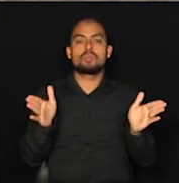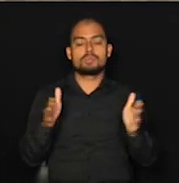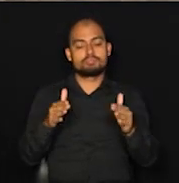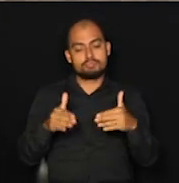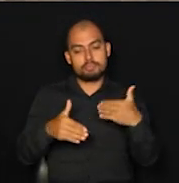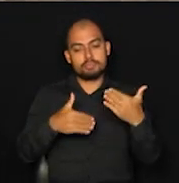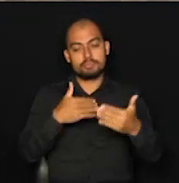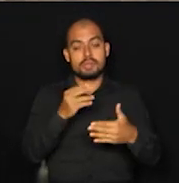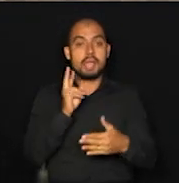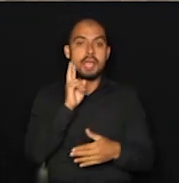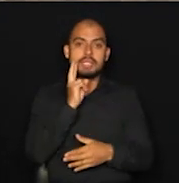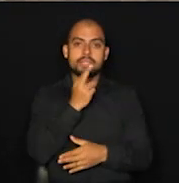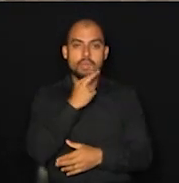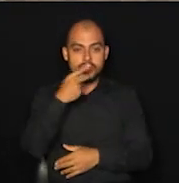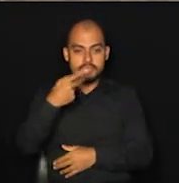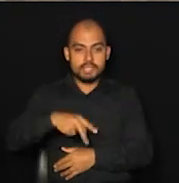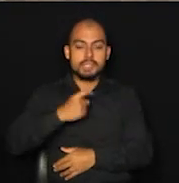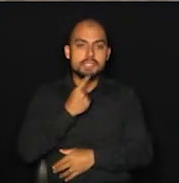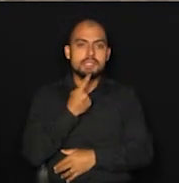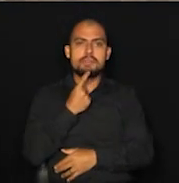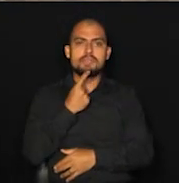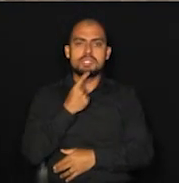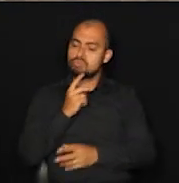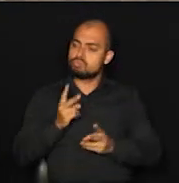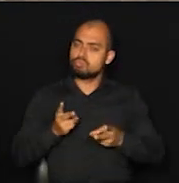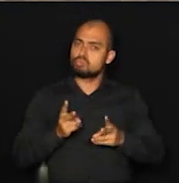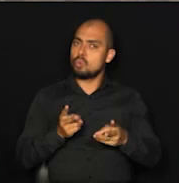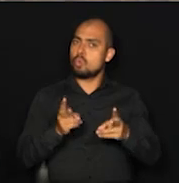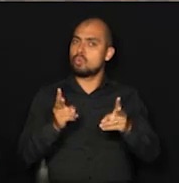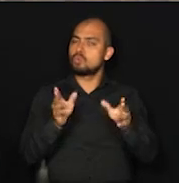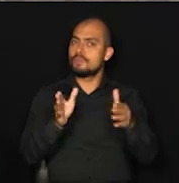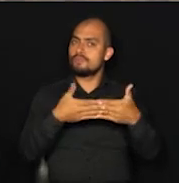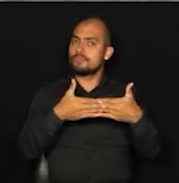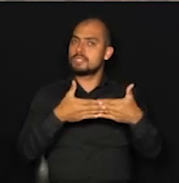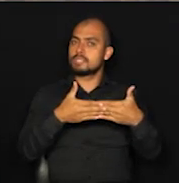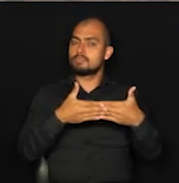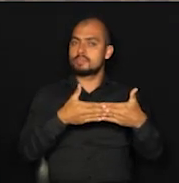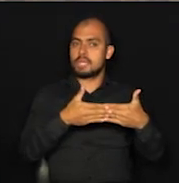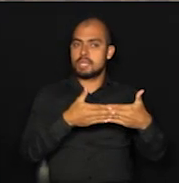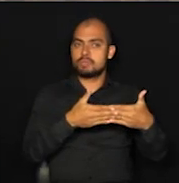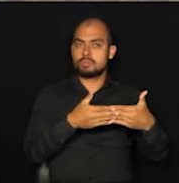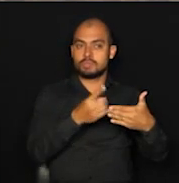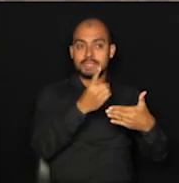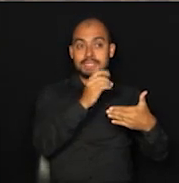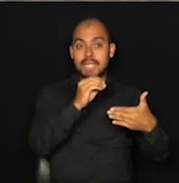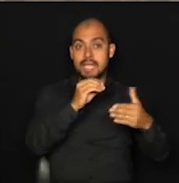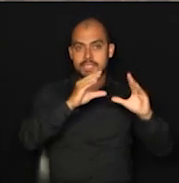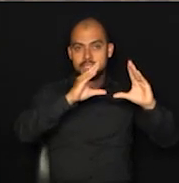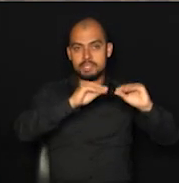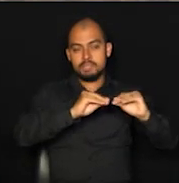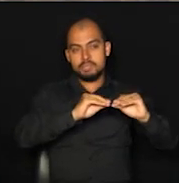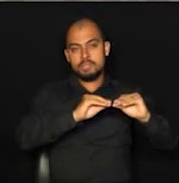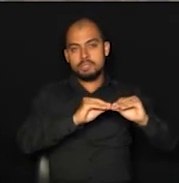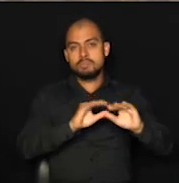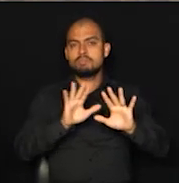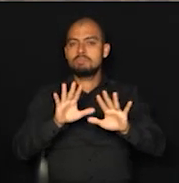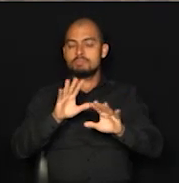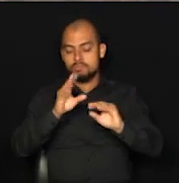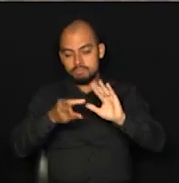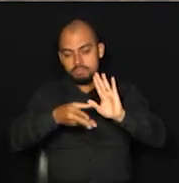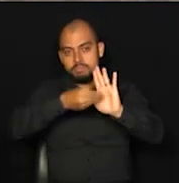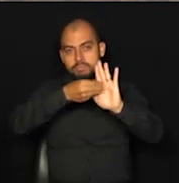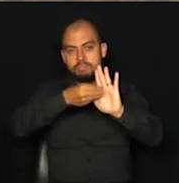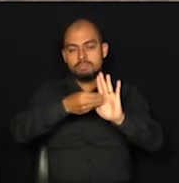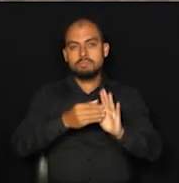os restaurantes aqui na cidade de Campinas, eles continuam com o fechamento das 10 horas da noite, mas agora tem um adendo, né?